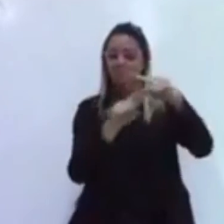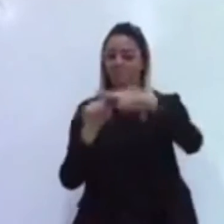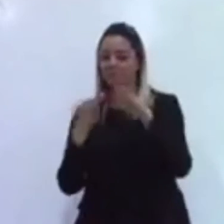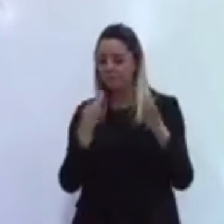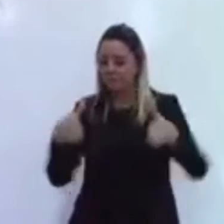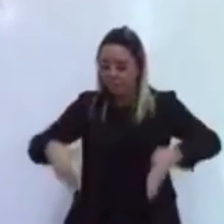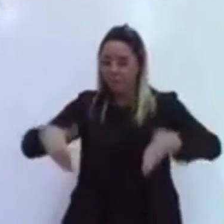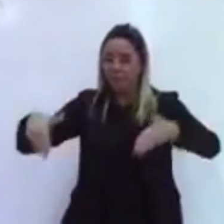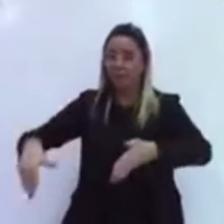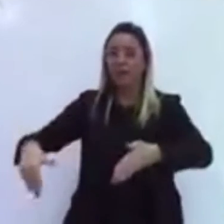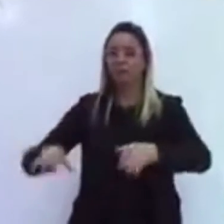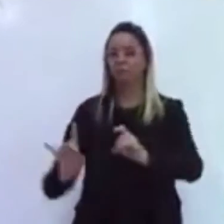O abandono.